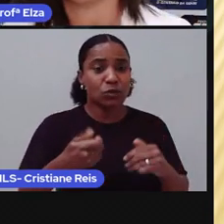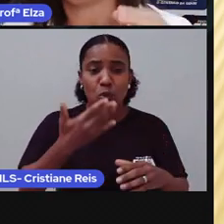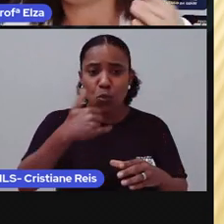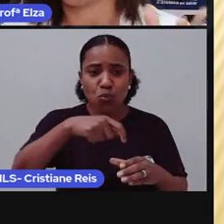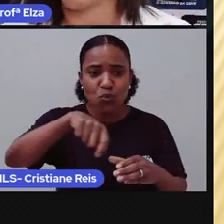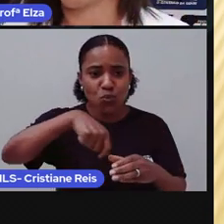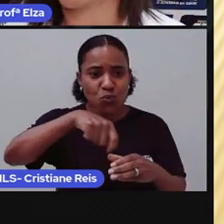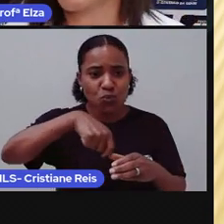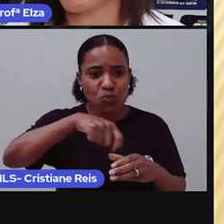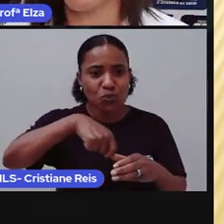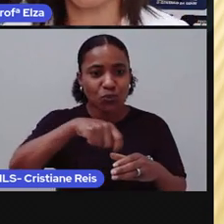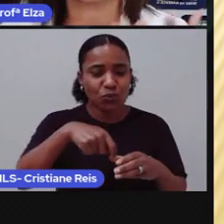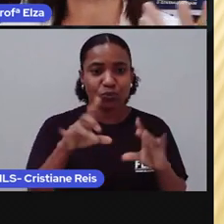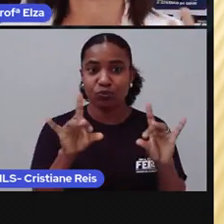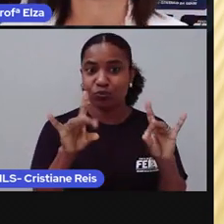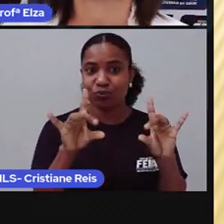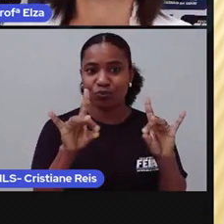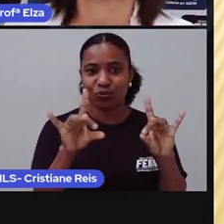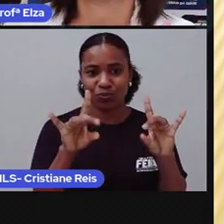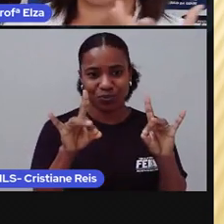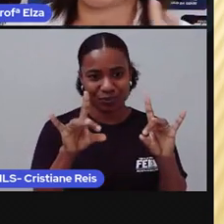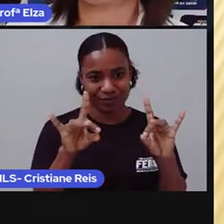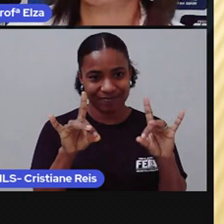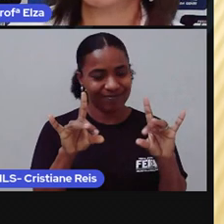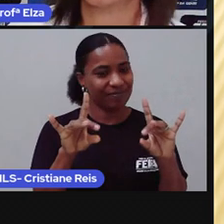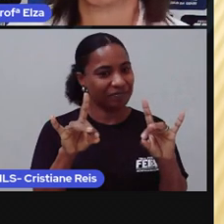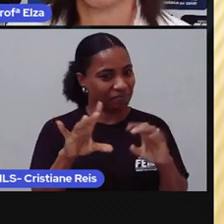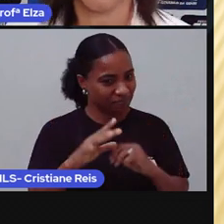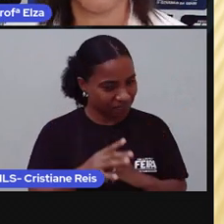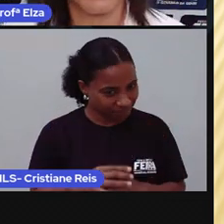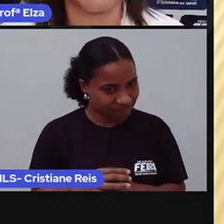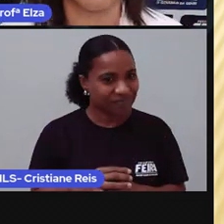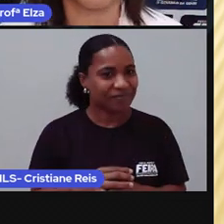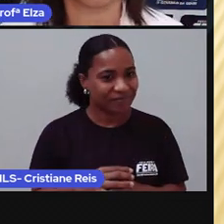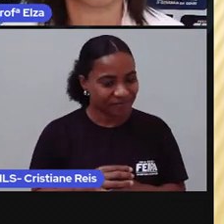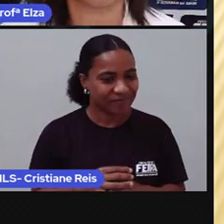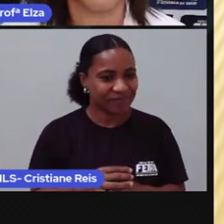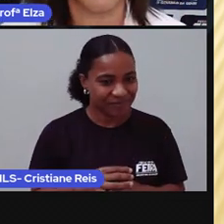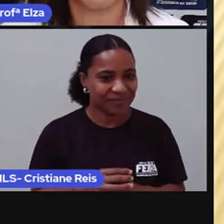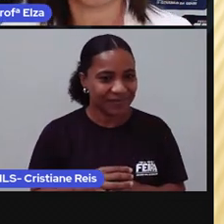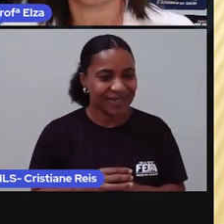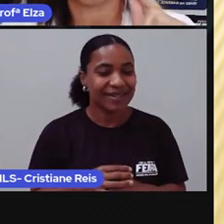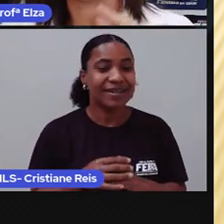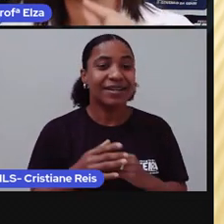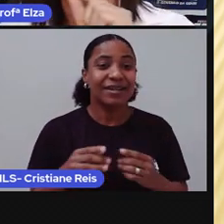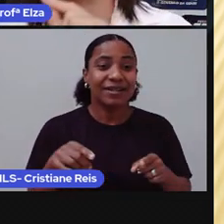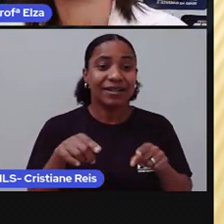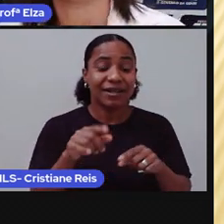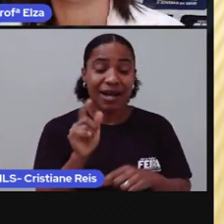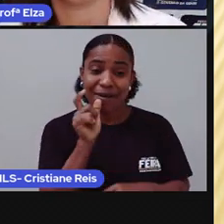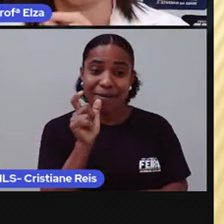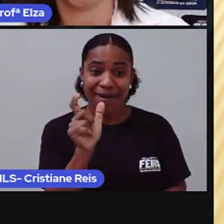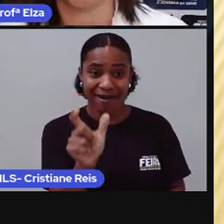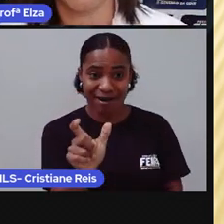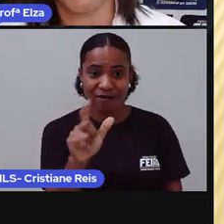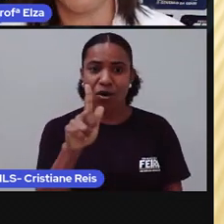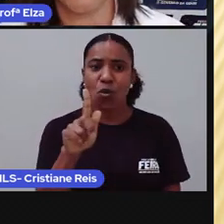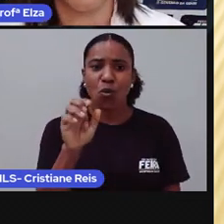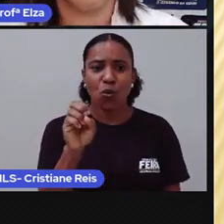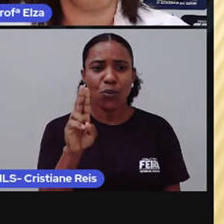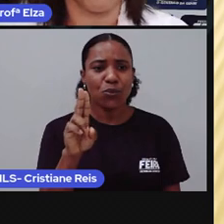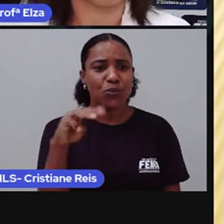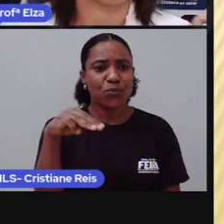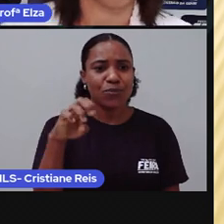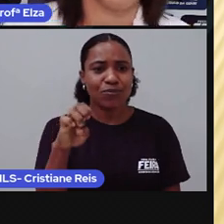refere a pratos cujos ingredientes são raros e refinados. Essa palavrinha Gourmet